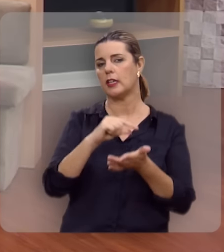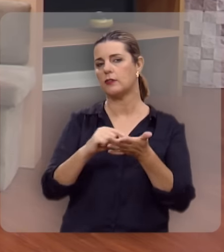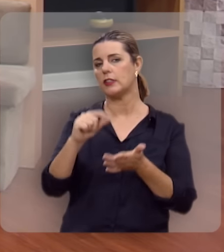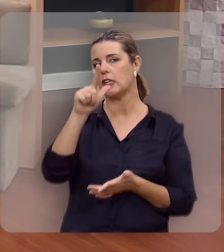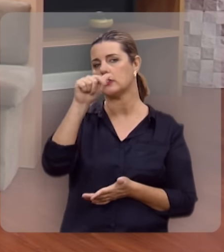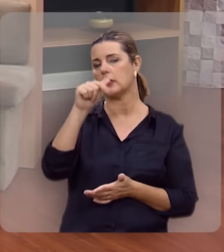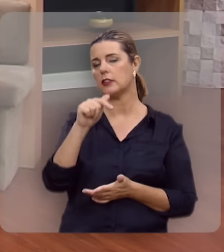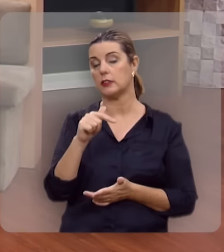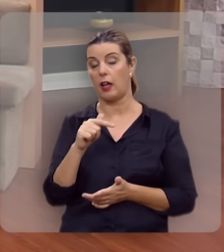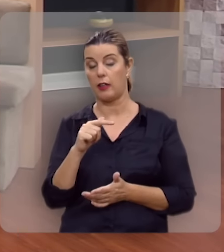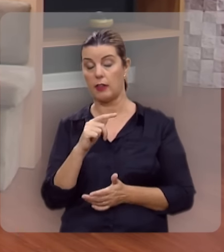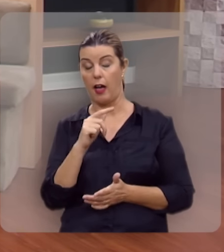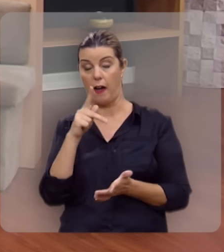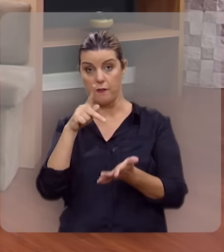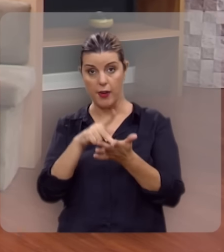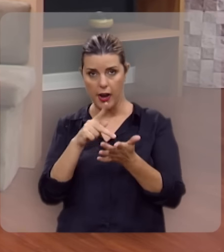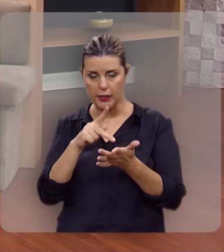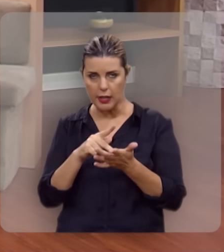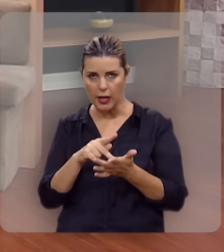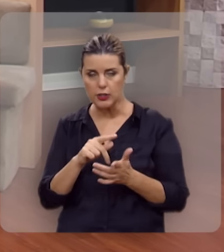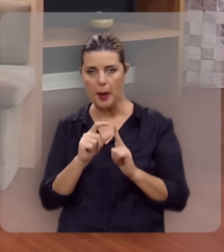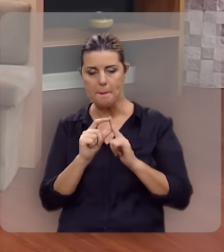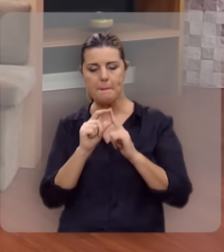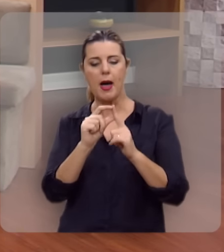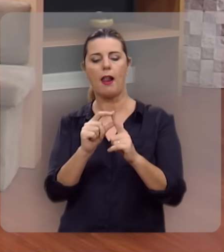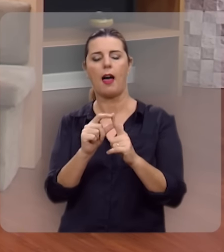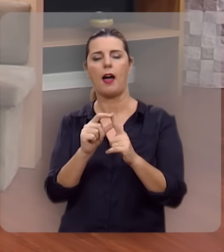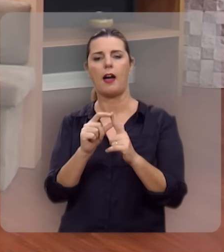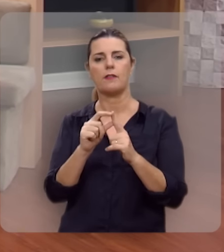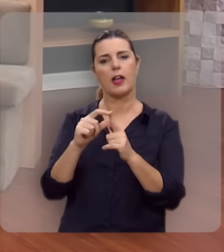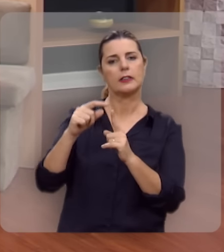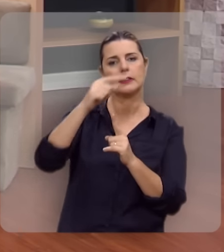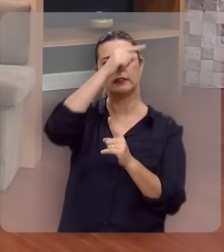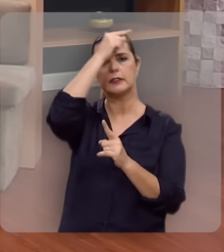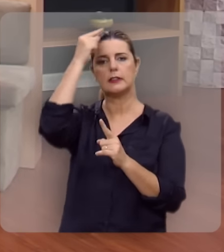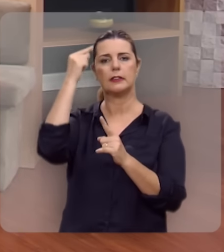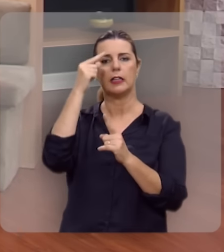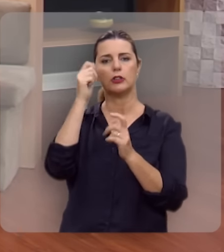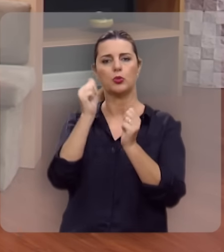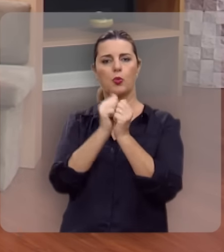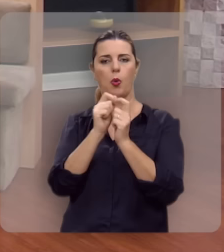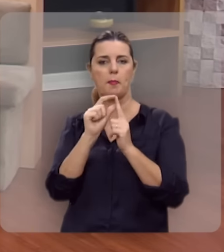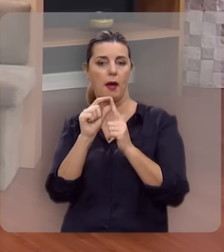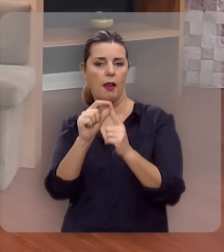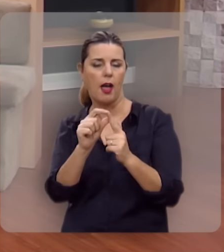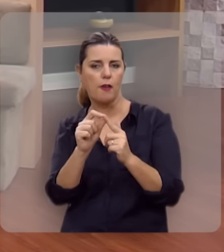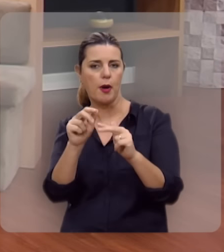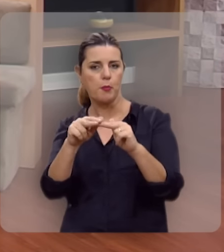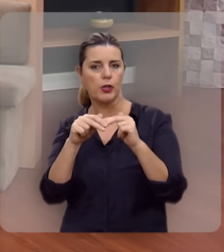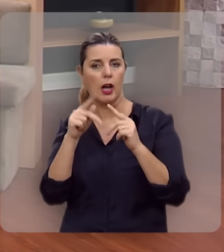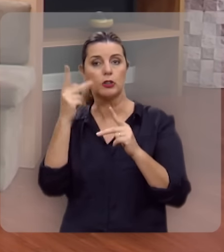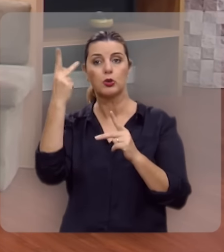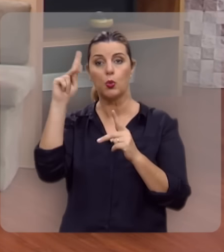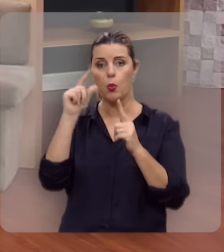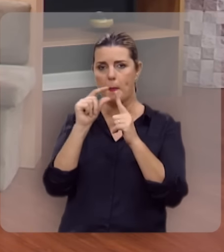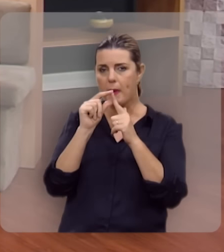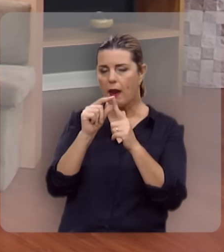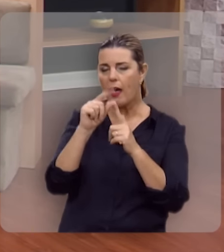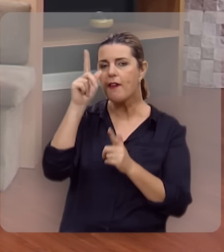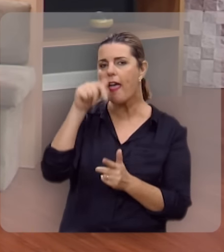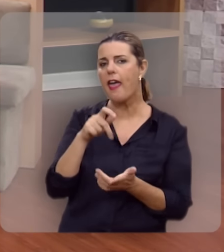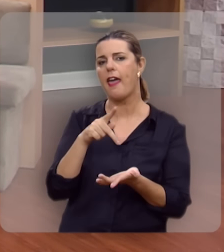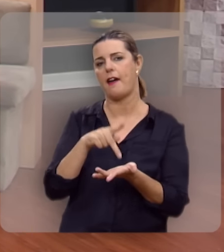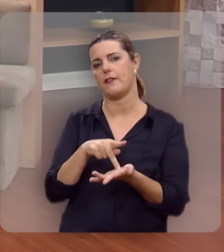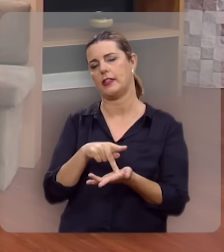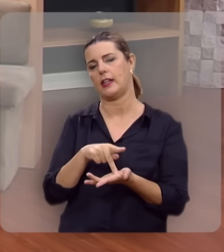a verdade é a palavra, santifica-os na palavra, a tua palavra é a verdade. Ela não